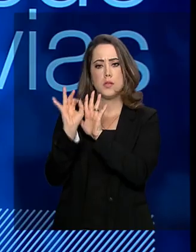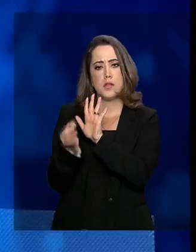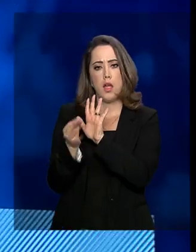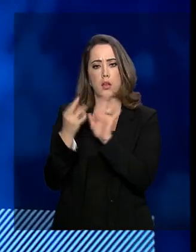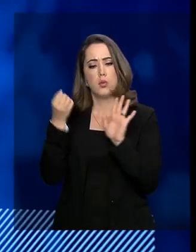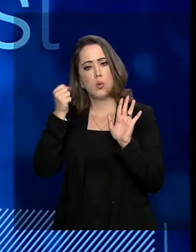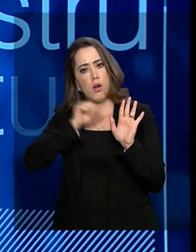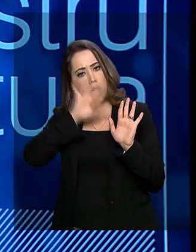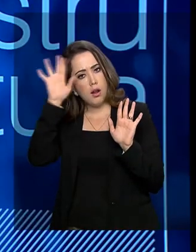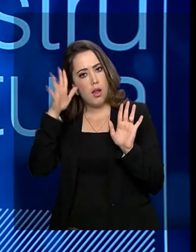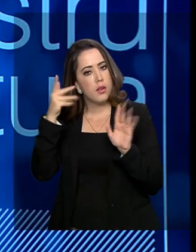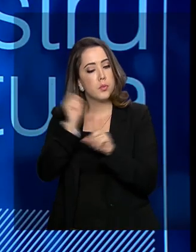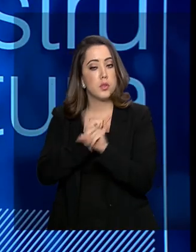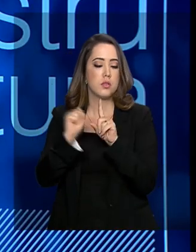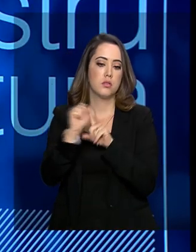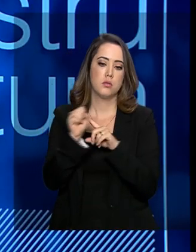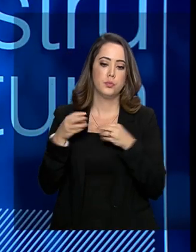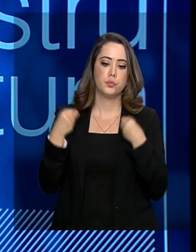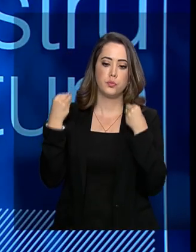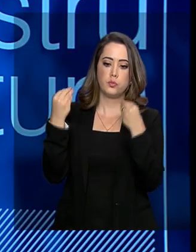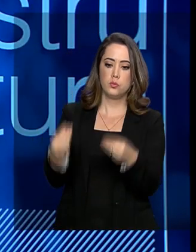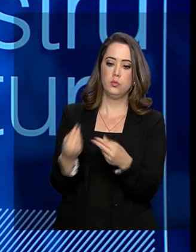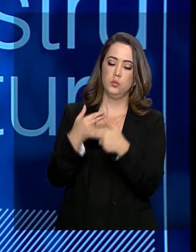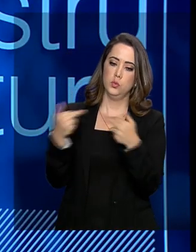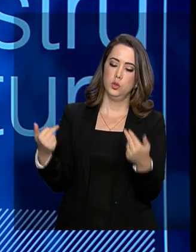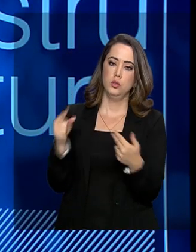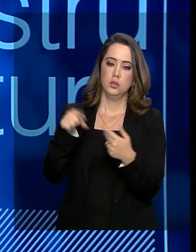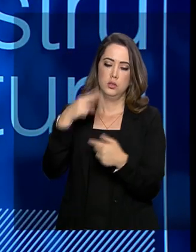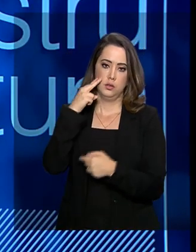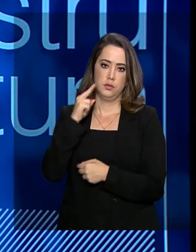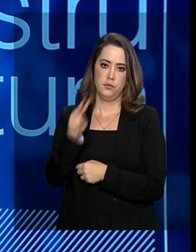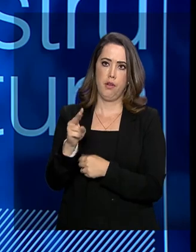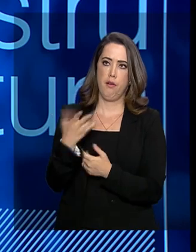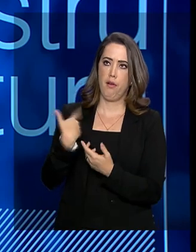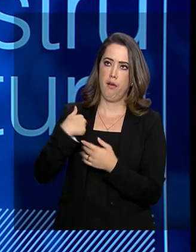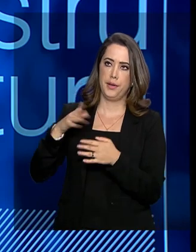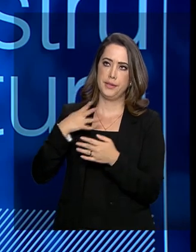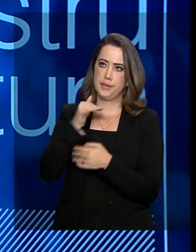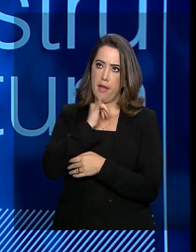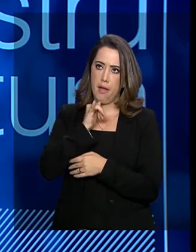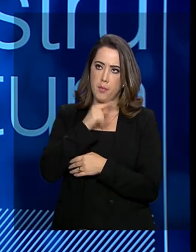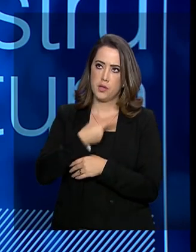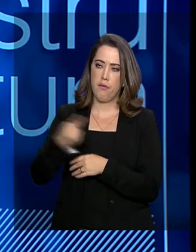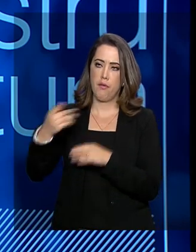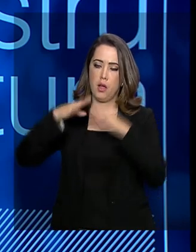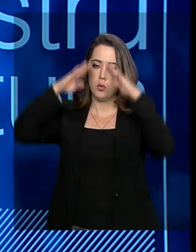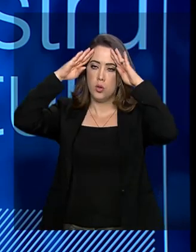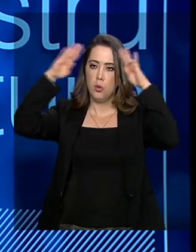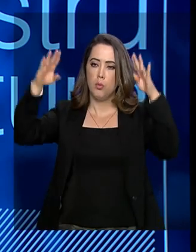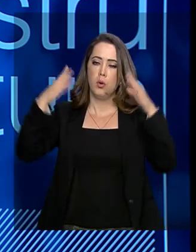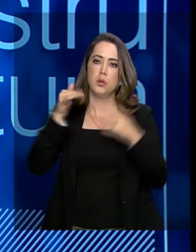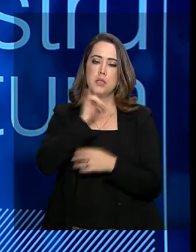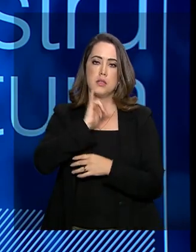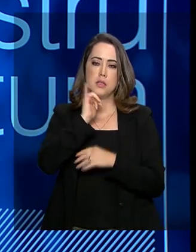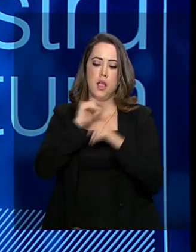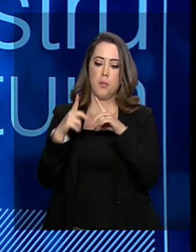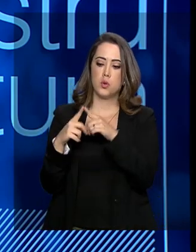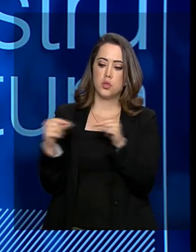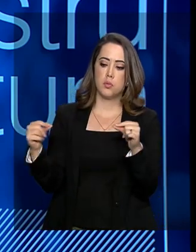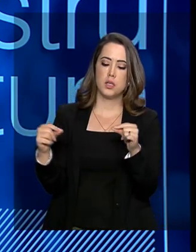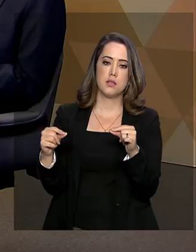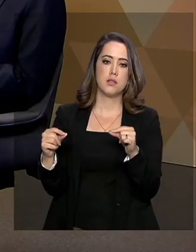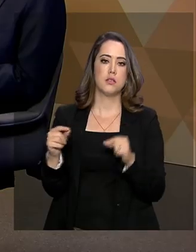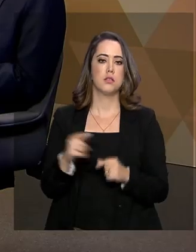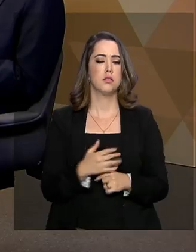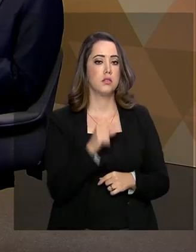claro para a sociedade. Então, aí patente quando você vai, principalmente no aeroporto. Nós temos aqui o aeroporto de Brasília, por exemplo. O aeroporto de Brasília